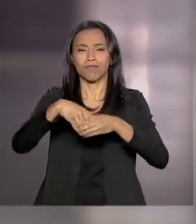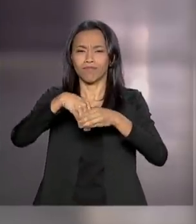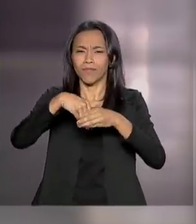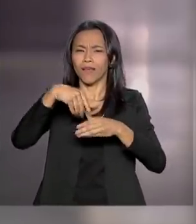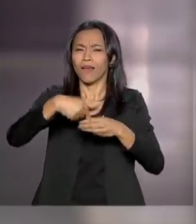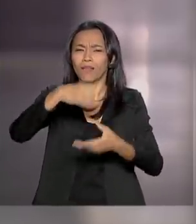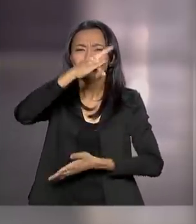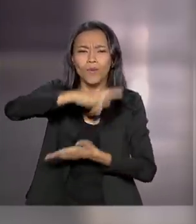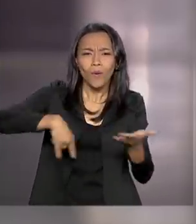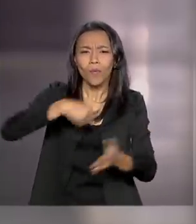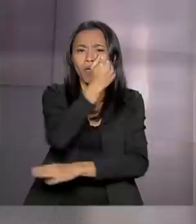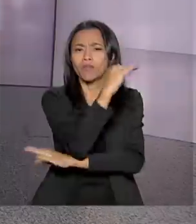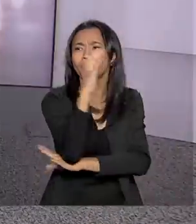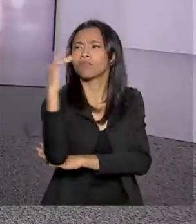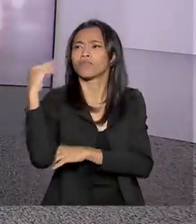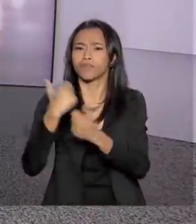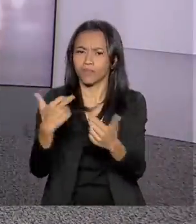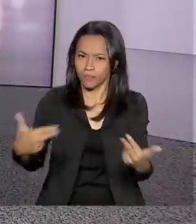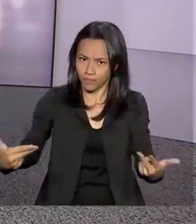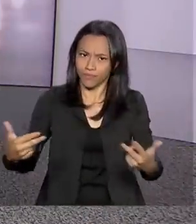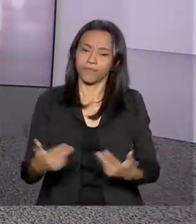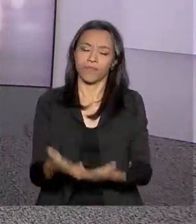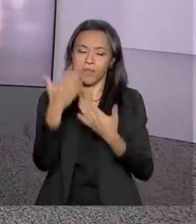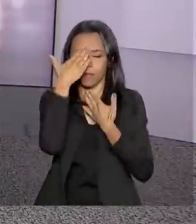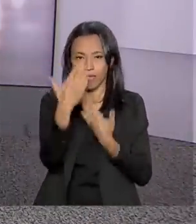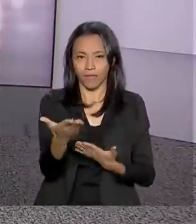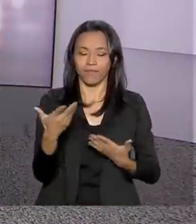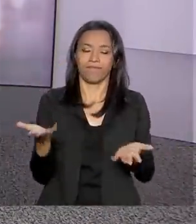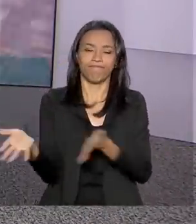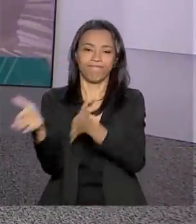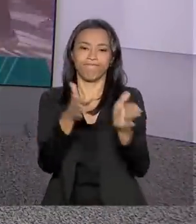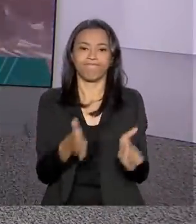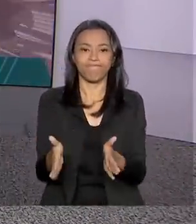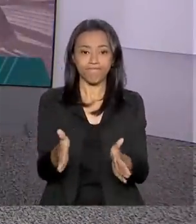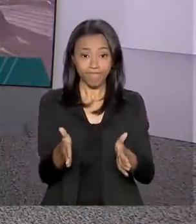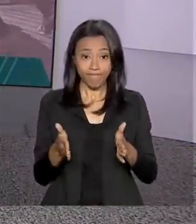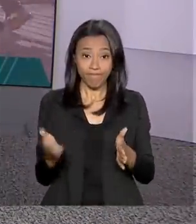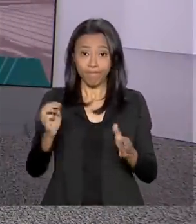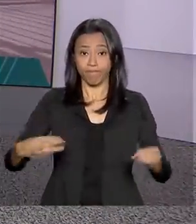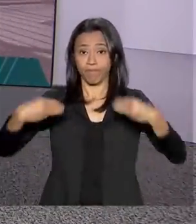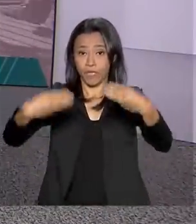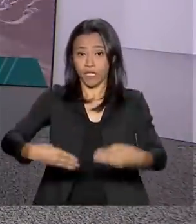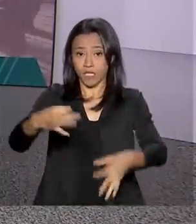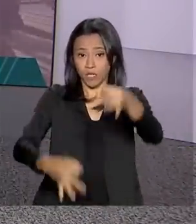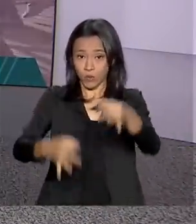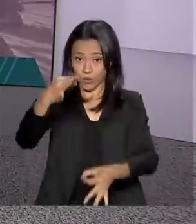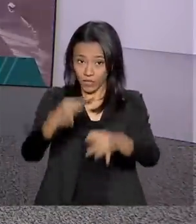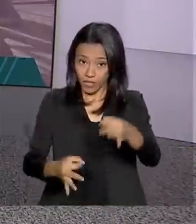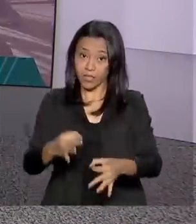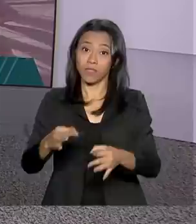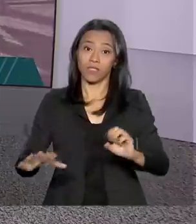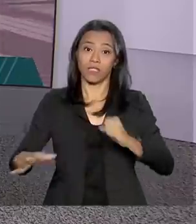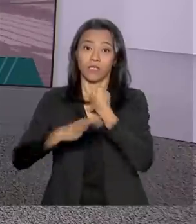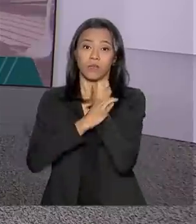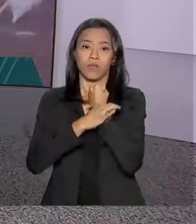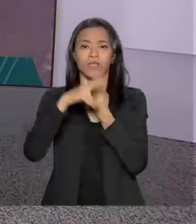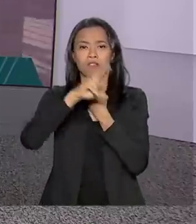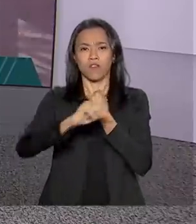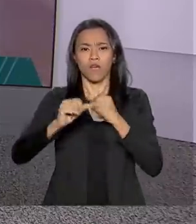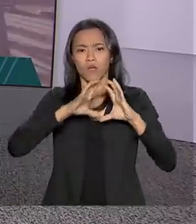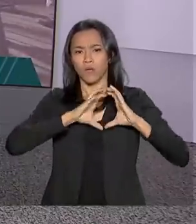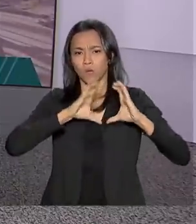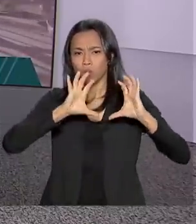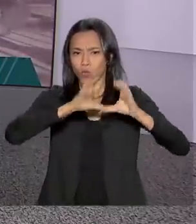isso, Carla. Eu volto com você. Obrigada, Selma, pela sua participação. O Ministério da Justiça e Segurança Pública vai enviar uma força